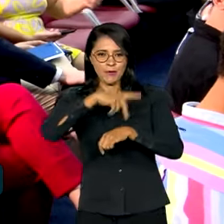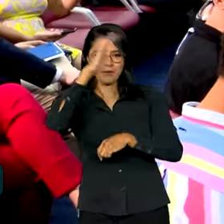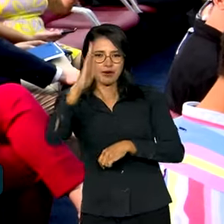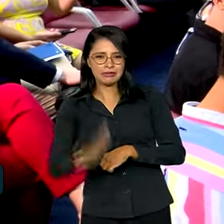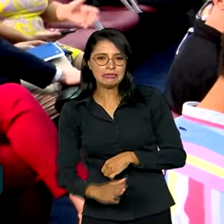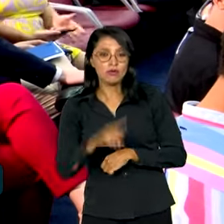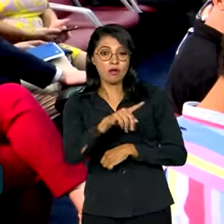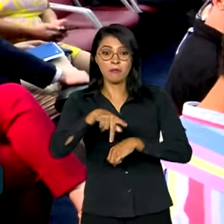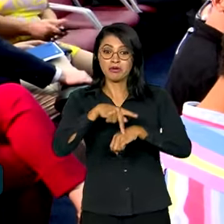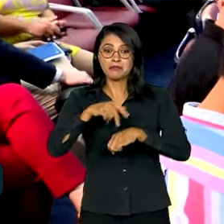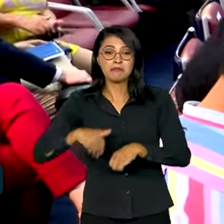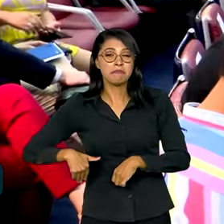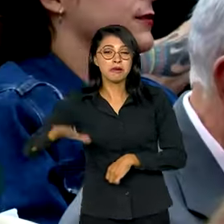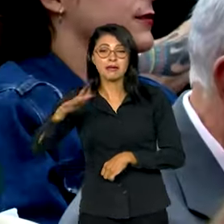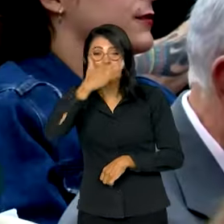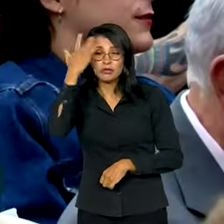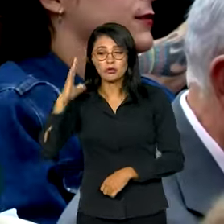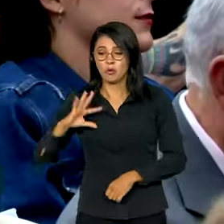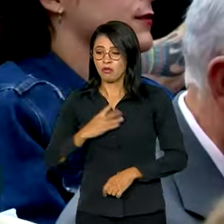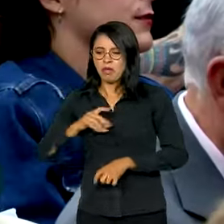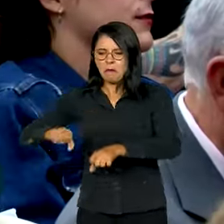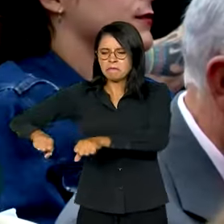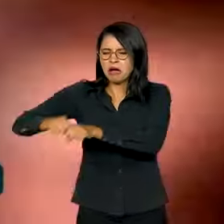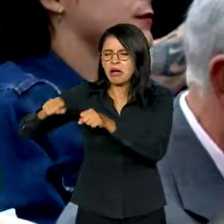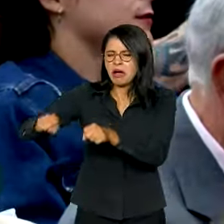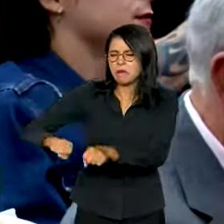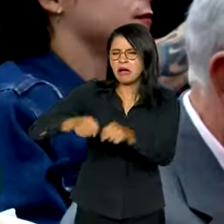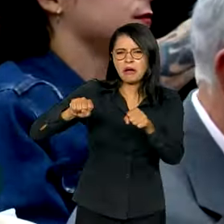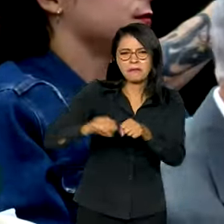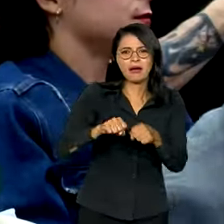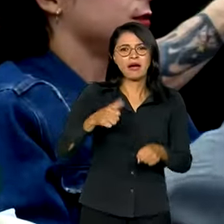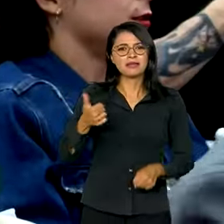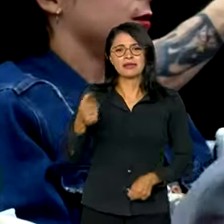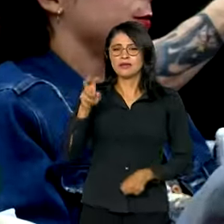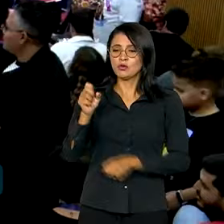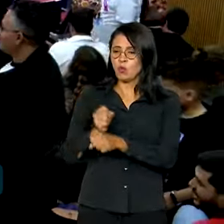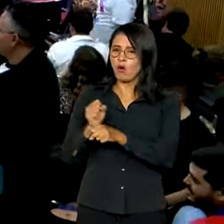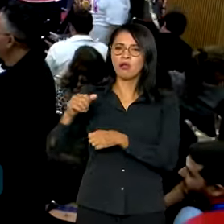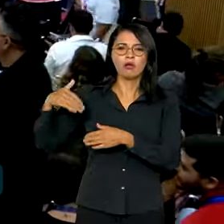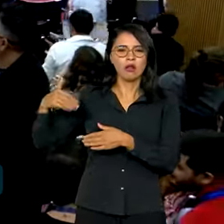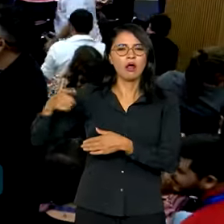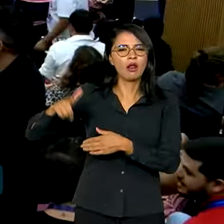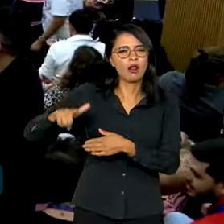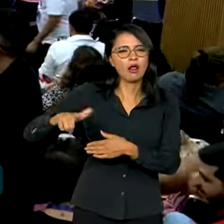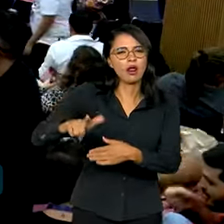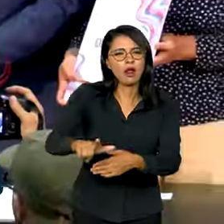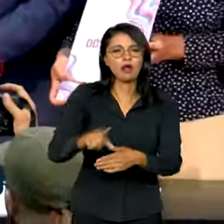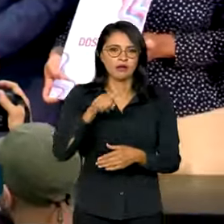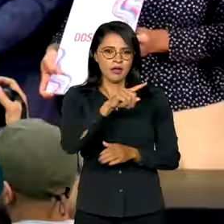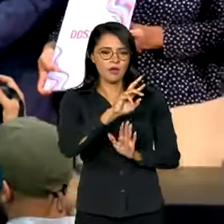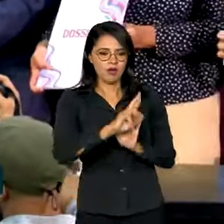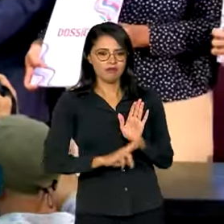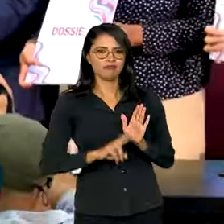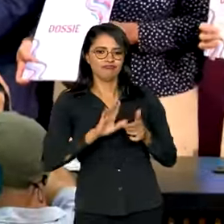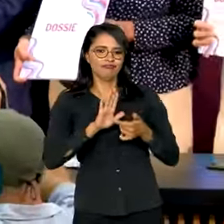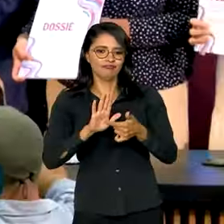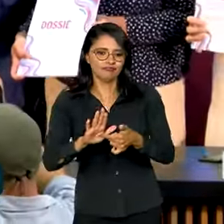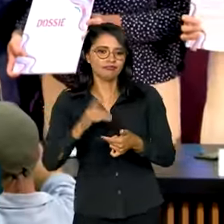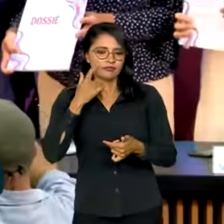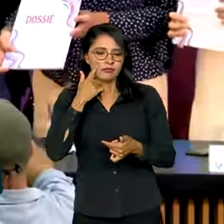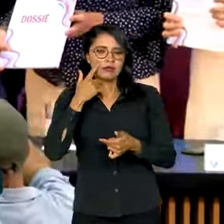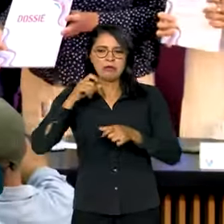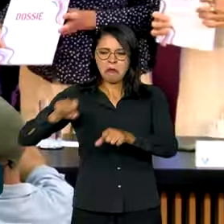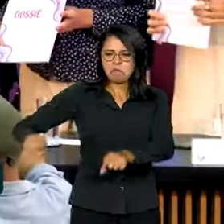que mais mata pessoas trans pelo 15º ano consecutivo, de acordo com o dossiê Assassinatos e